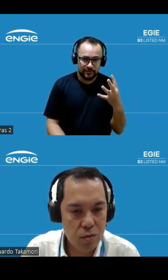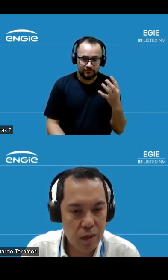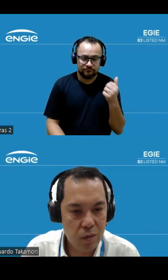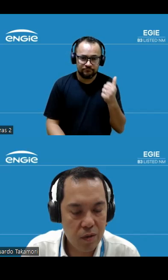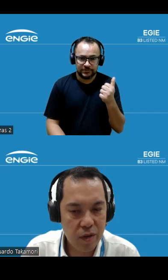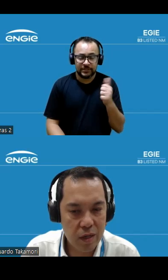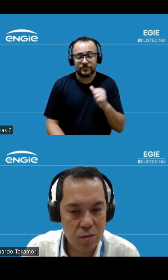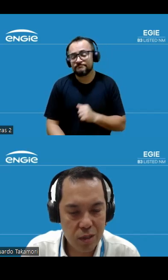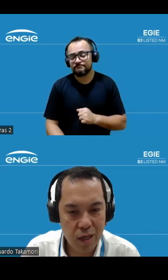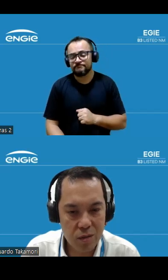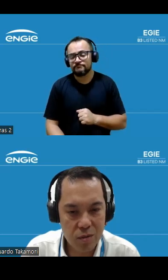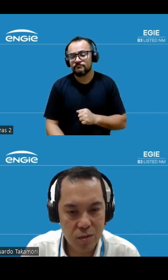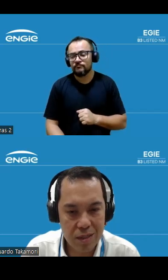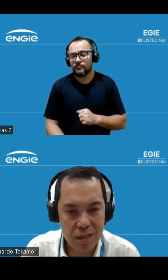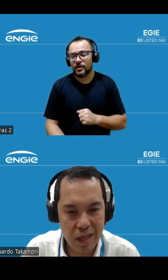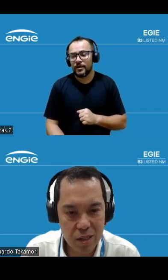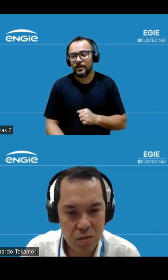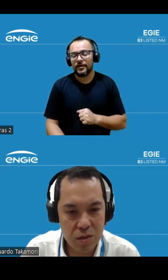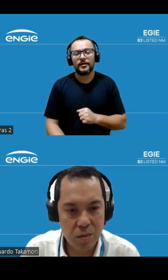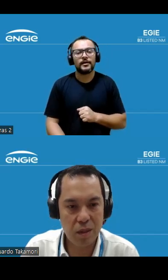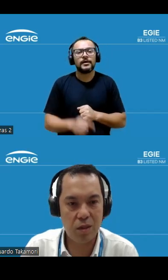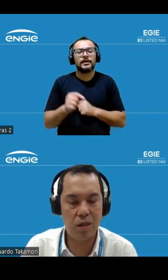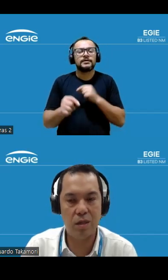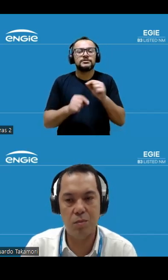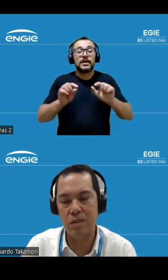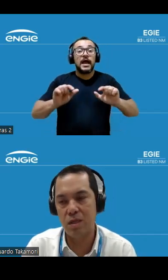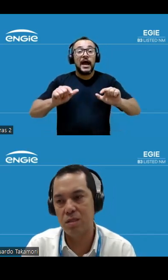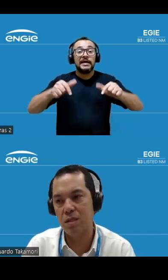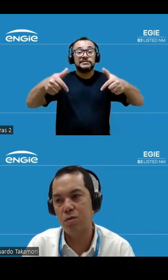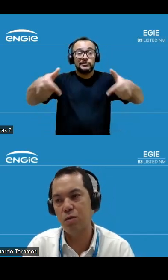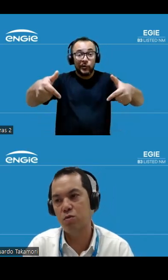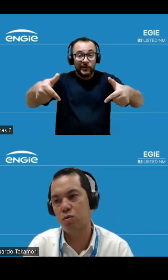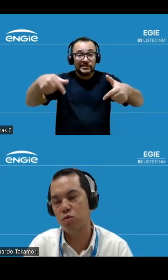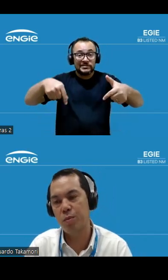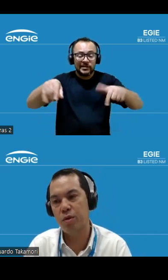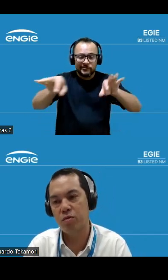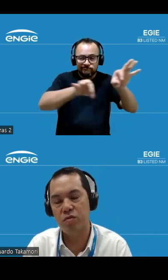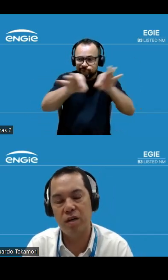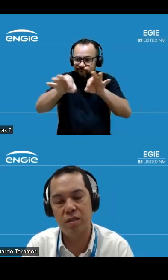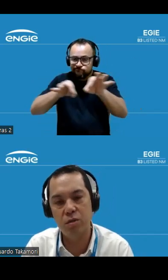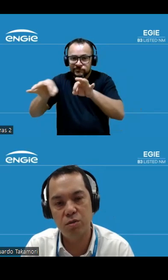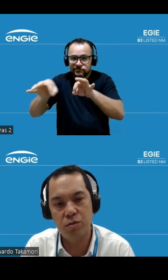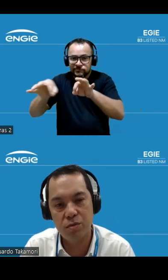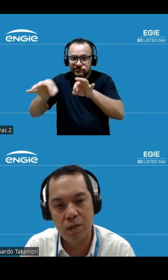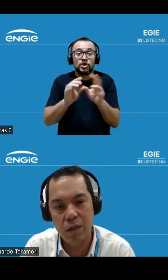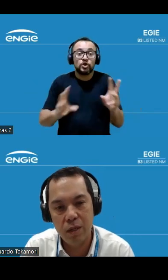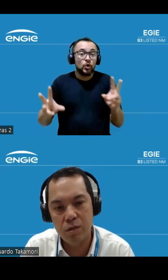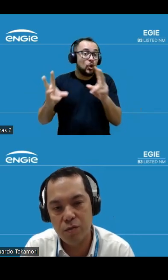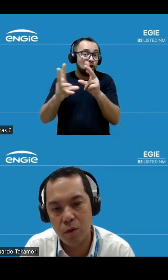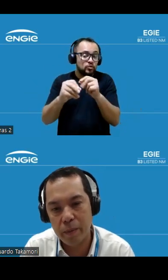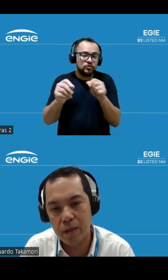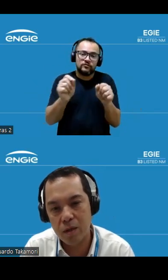Isso é um reflexo direto da série de ações também que a administração e todos os colaboradores fazem em conjunto,